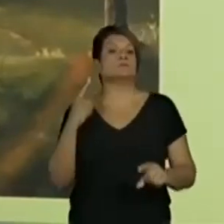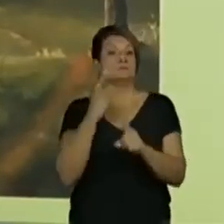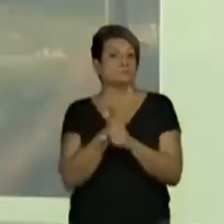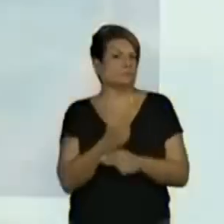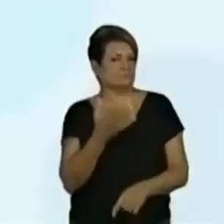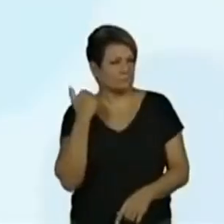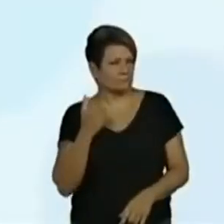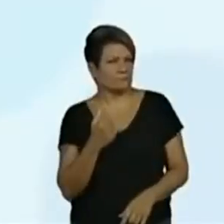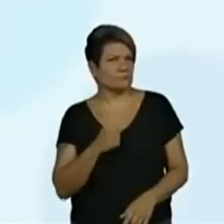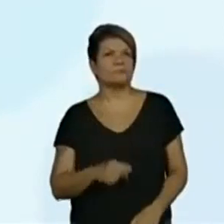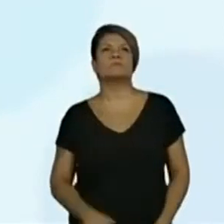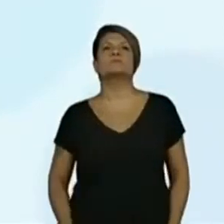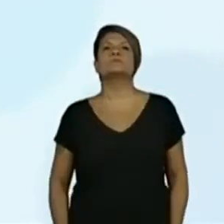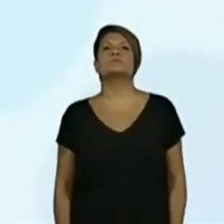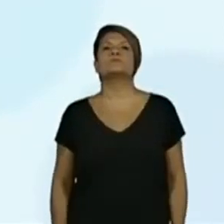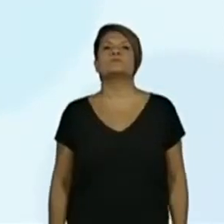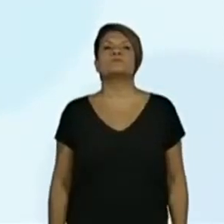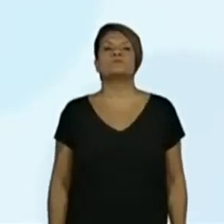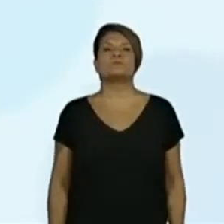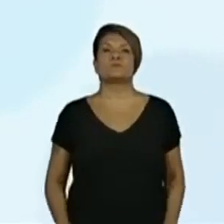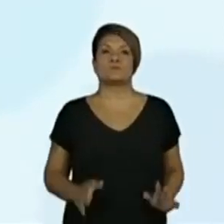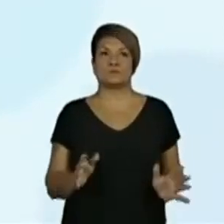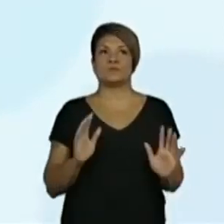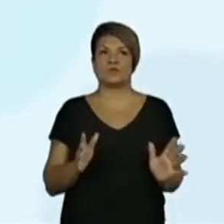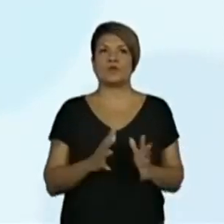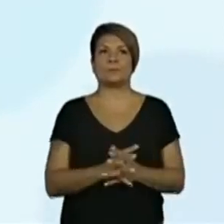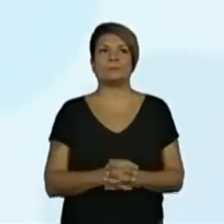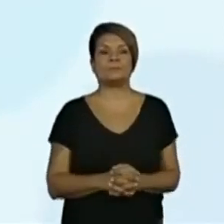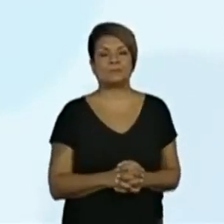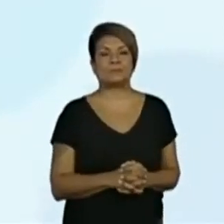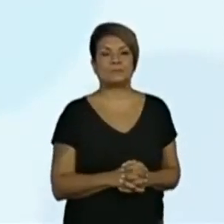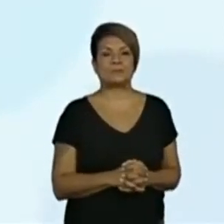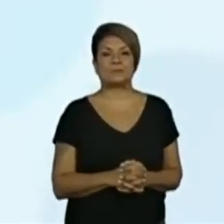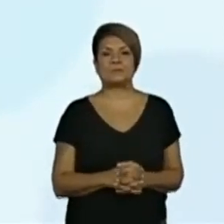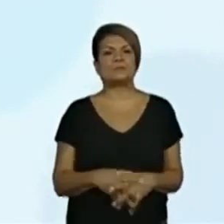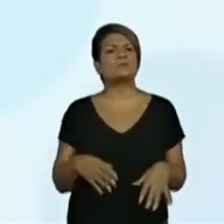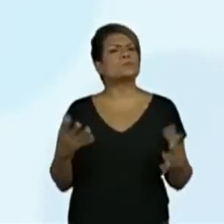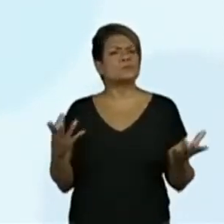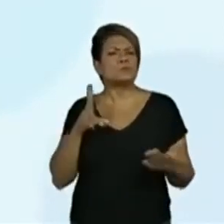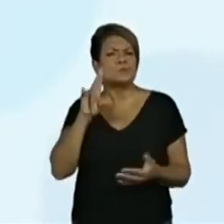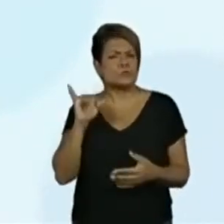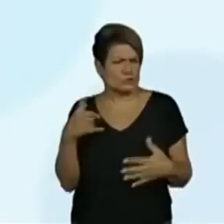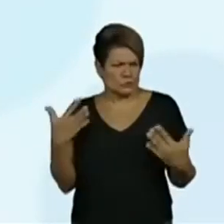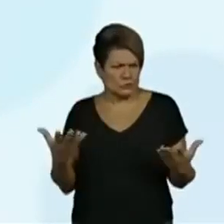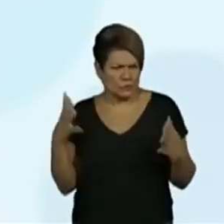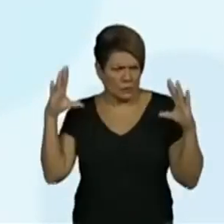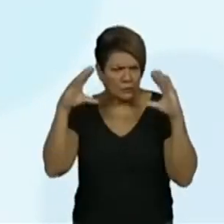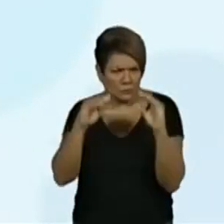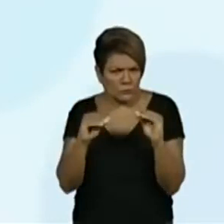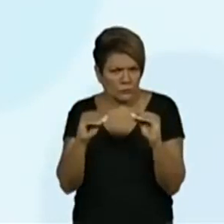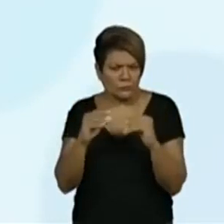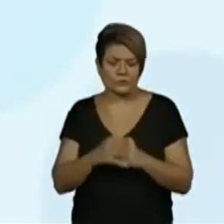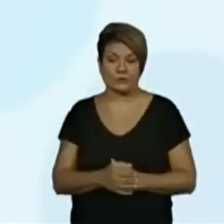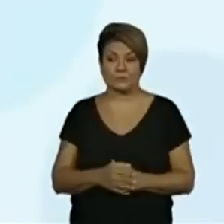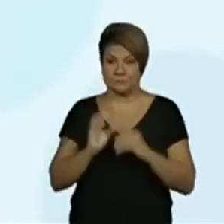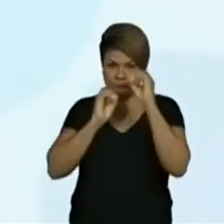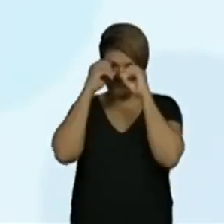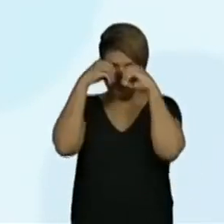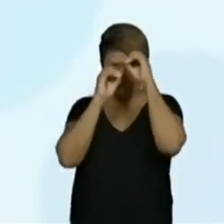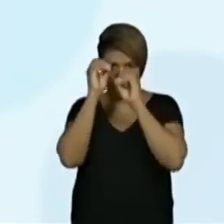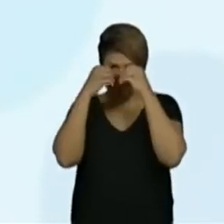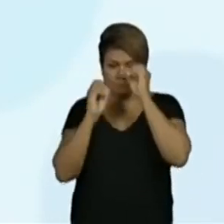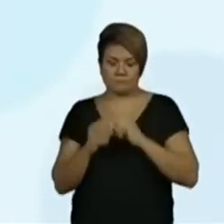o que noturno está na hora, né? A gente já fez tanto suspense. Vamos descobrir. Certa noite, o noturno